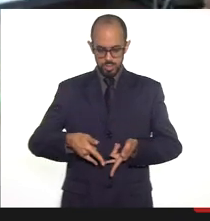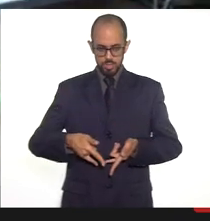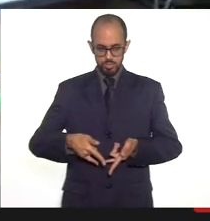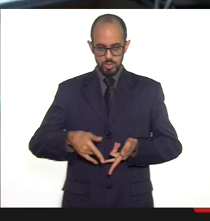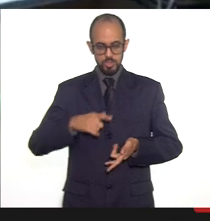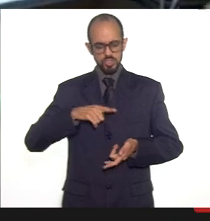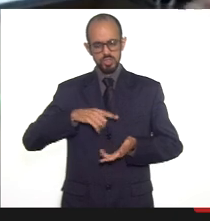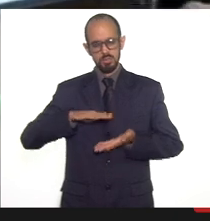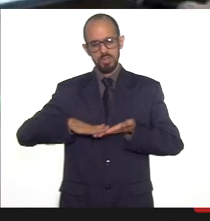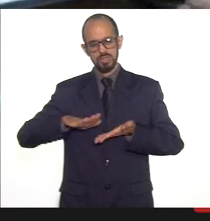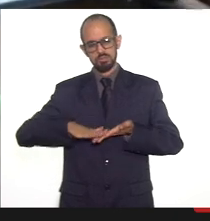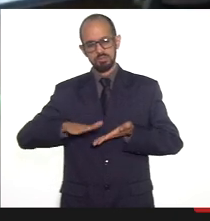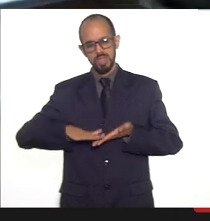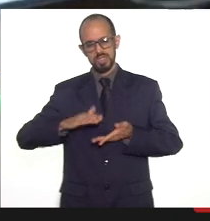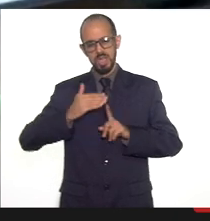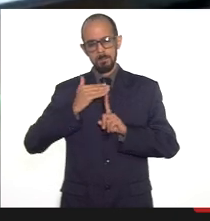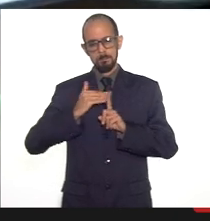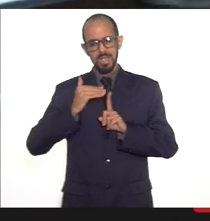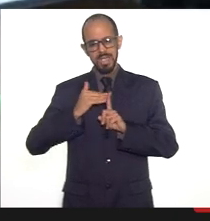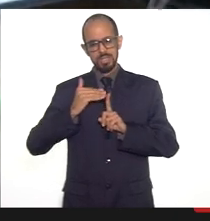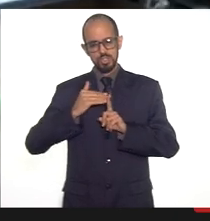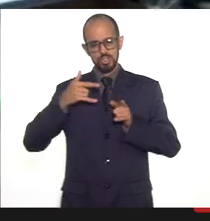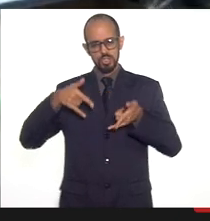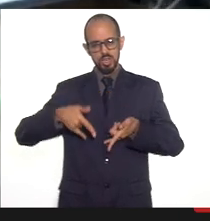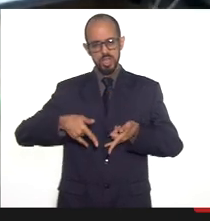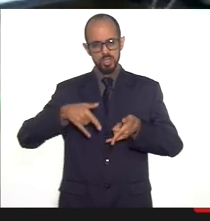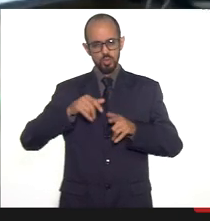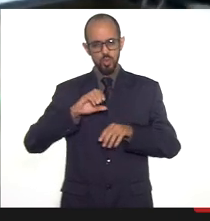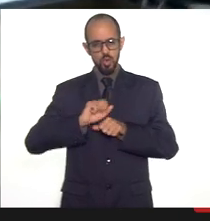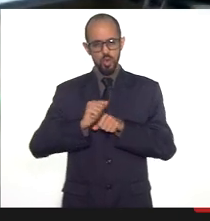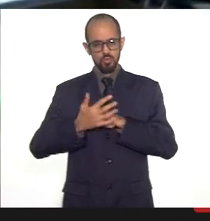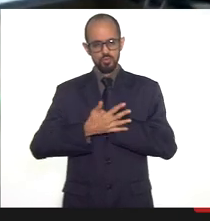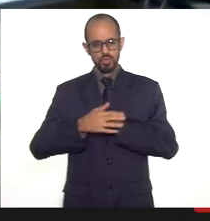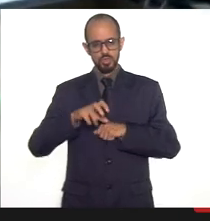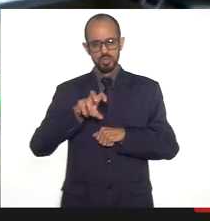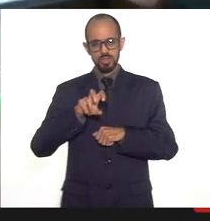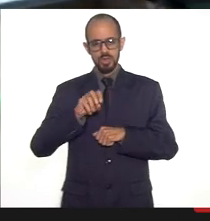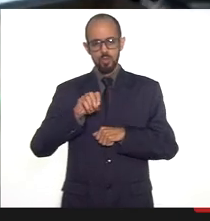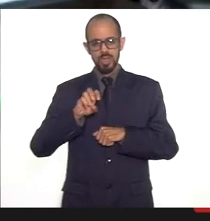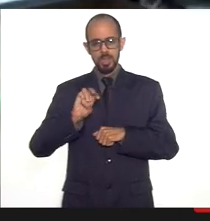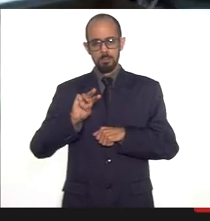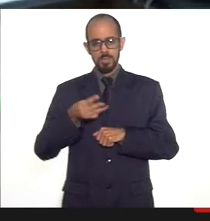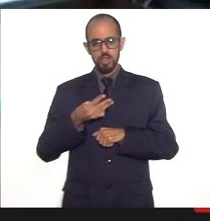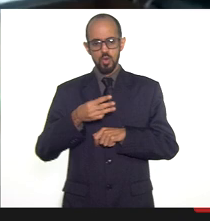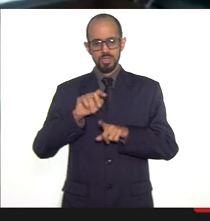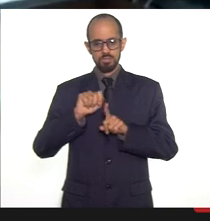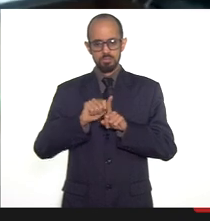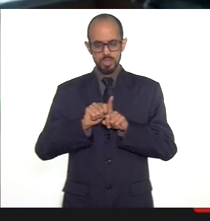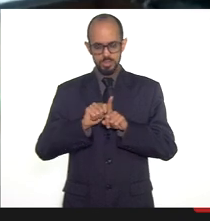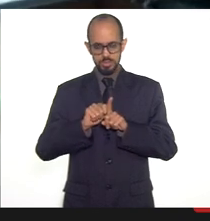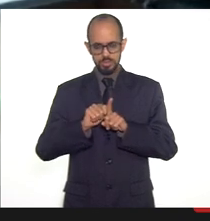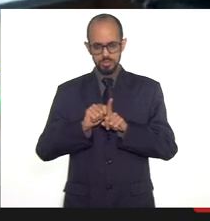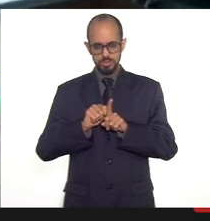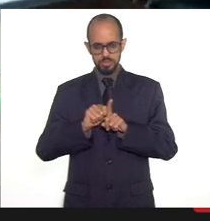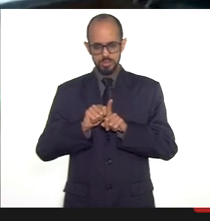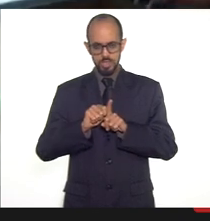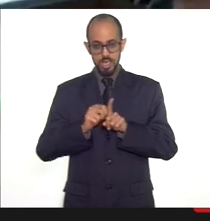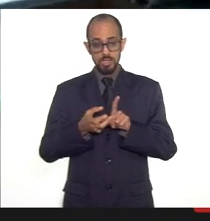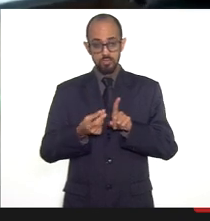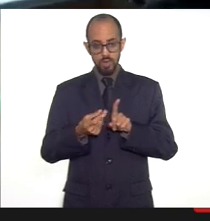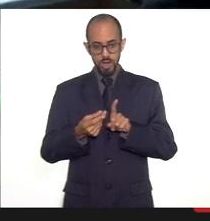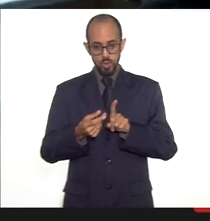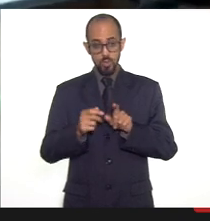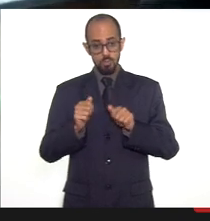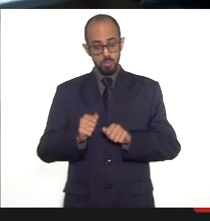uma despesa média de leito UTI covid de 50 milhões mês esse valor ele pode ser